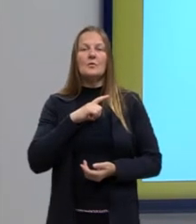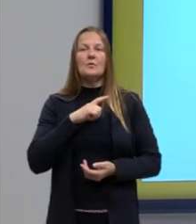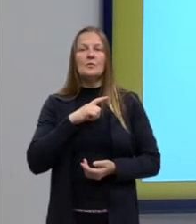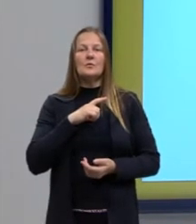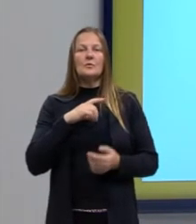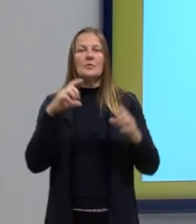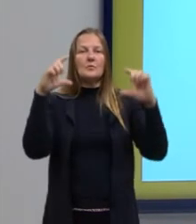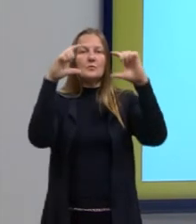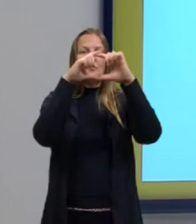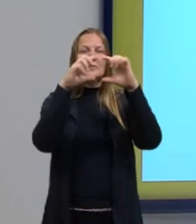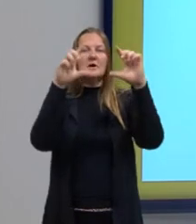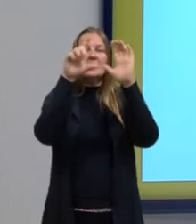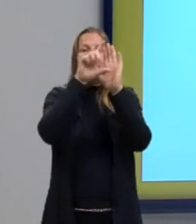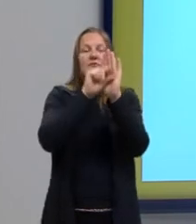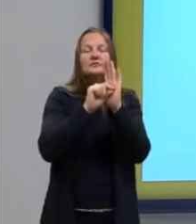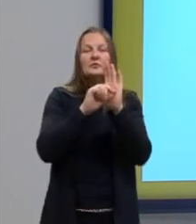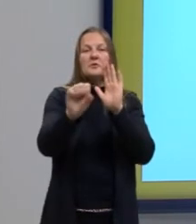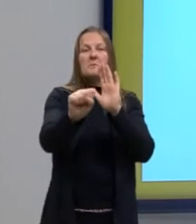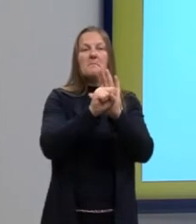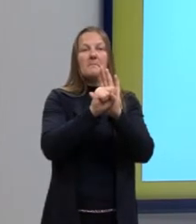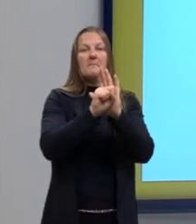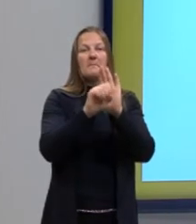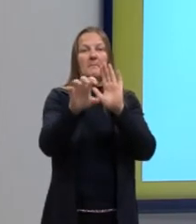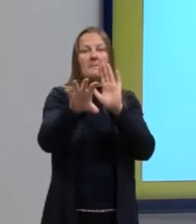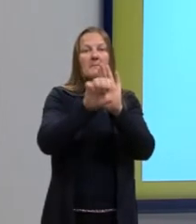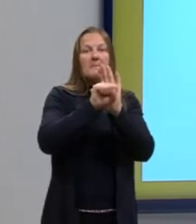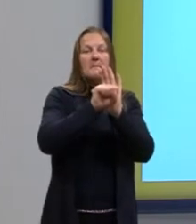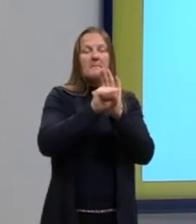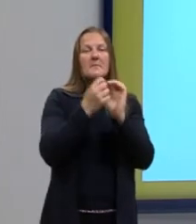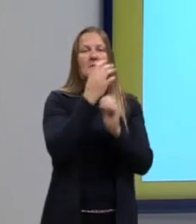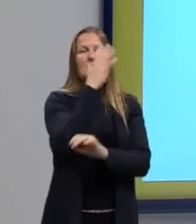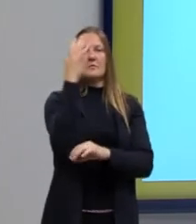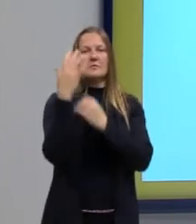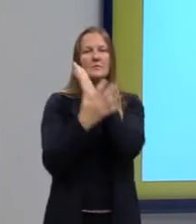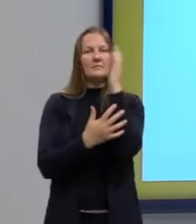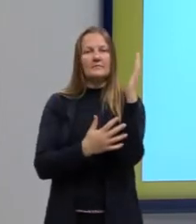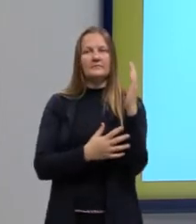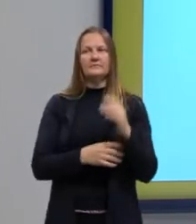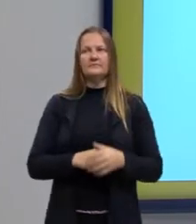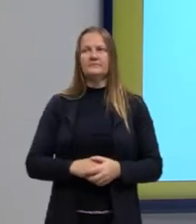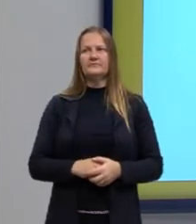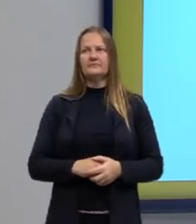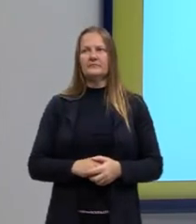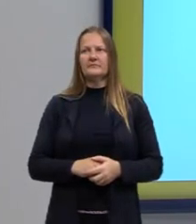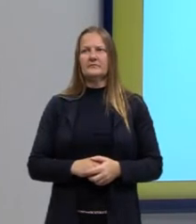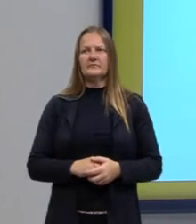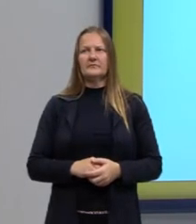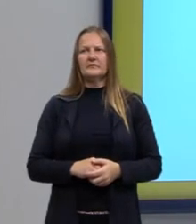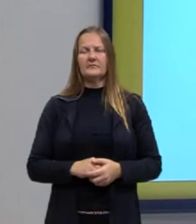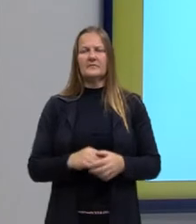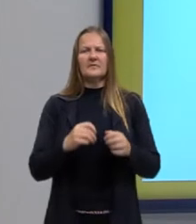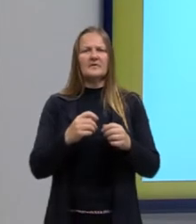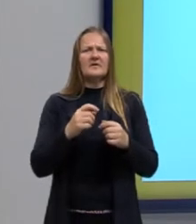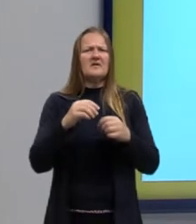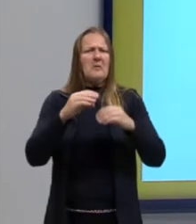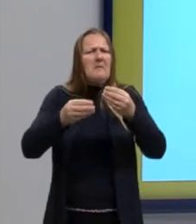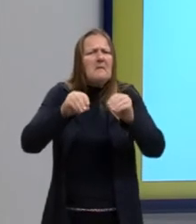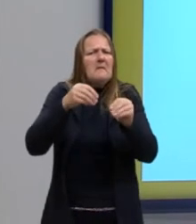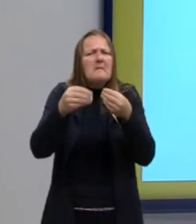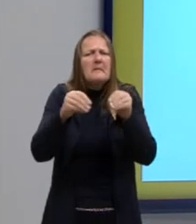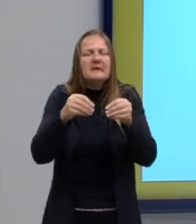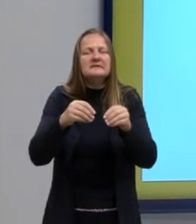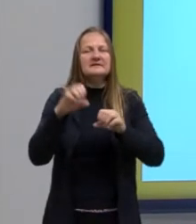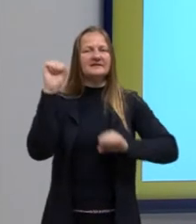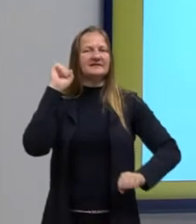a redução dos impactos ambientais? Bom, aumentar a maciez e durabilidade das toalhas não vai reduzir o